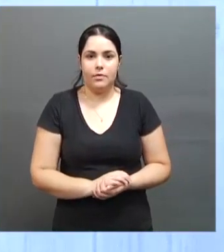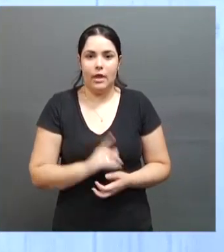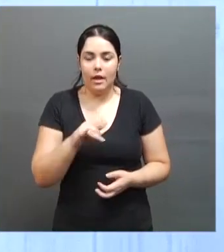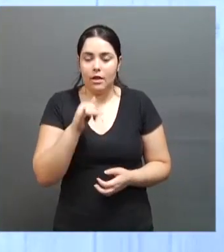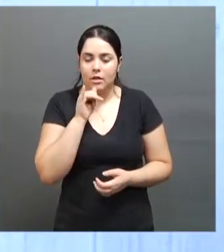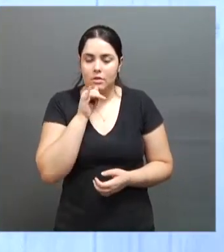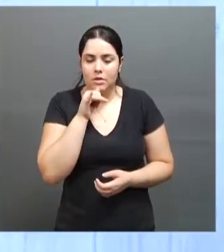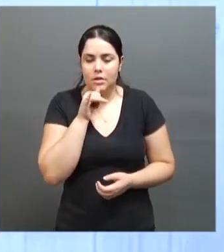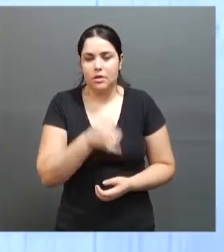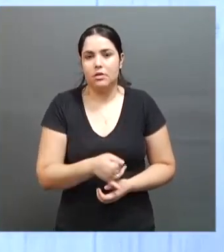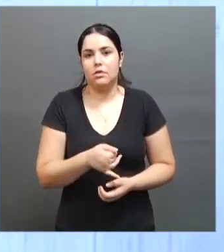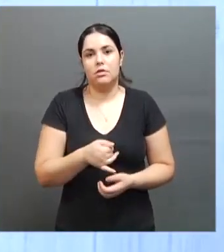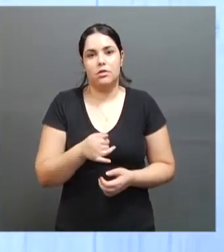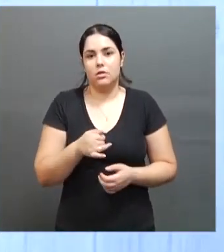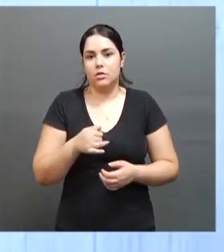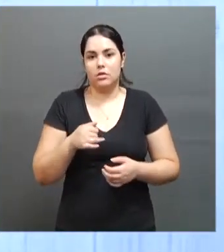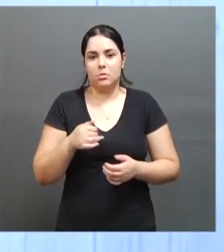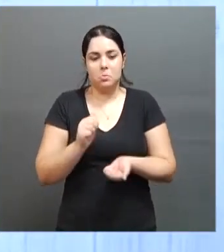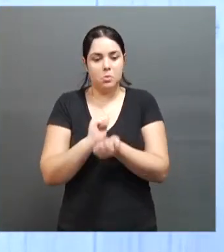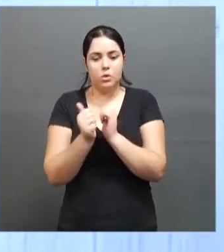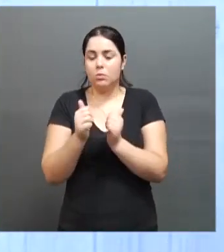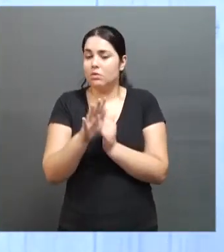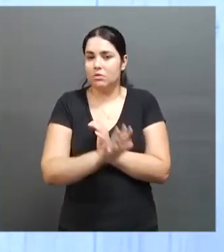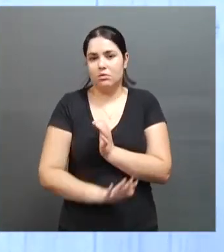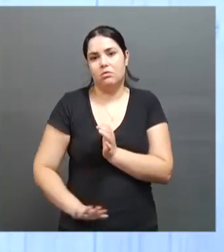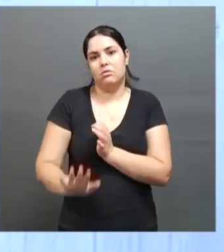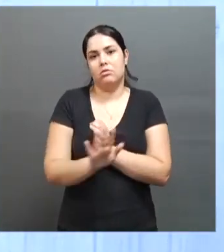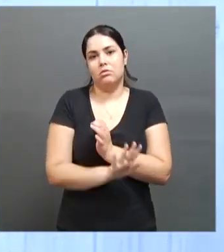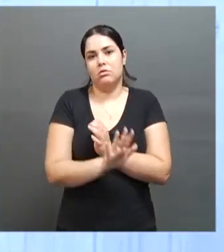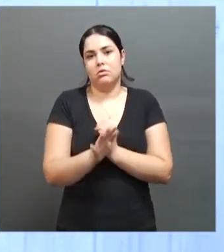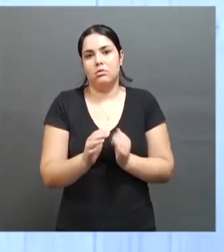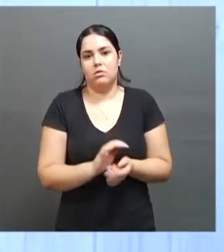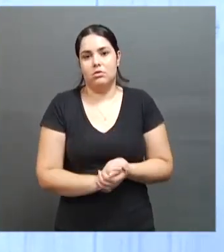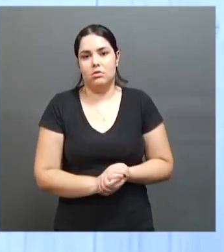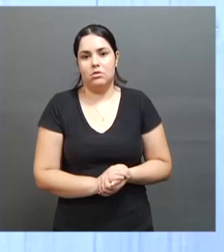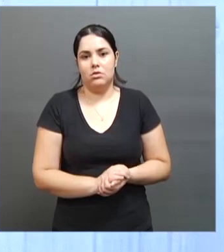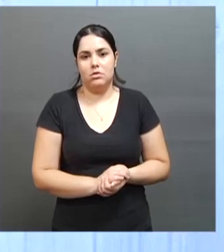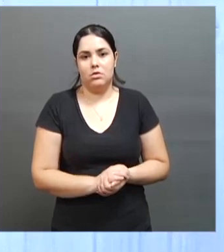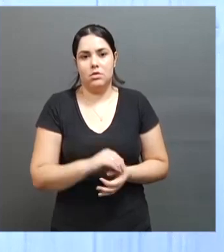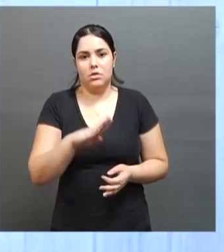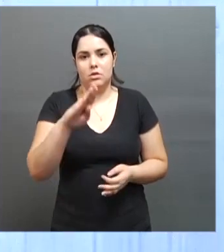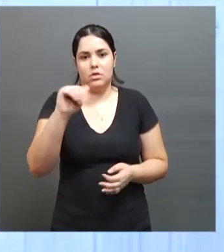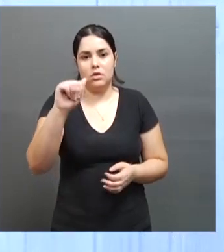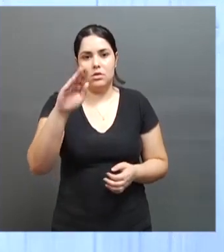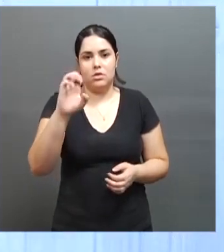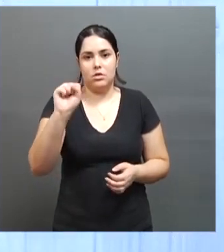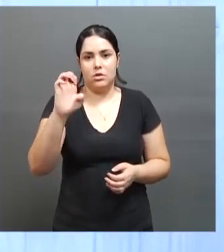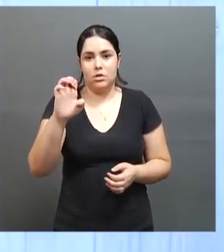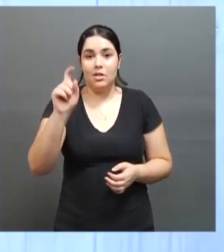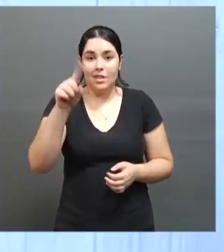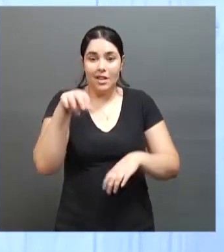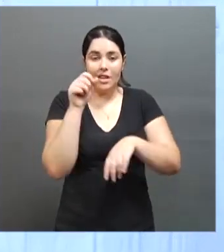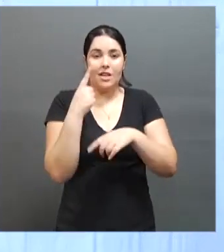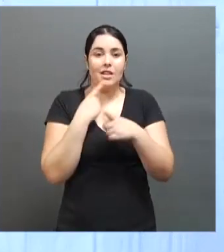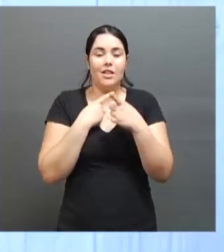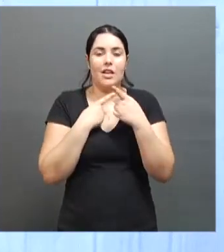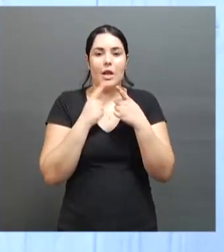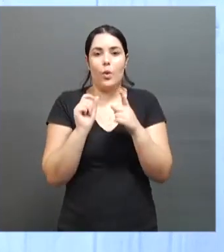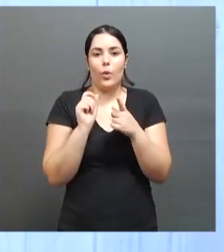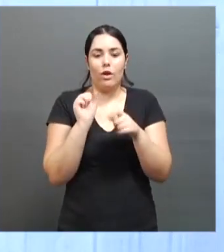pena, assim, para o esporte no geral, né. A base é a esperança de futuro, então,